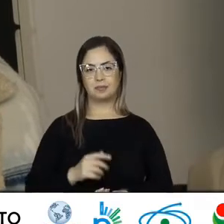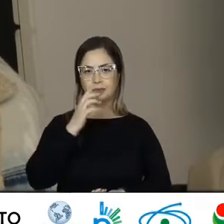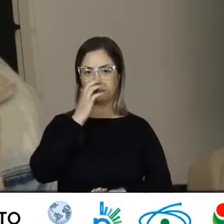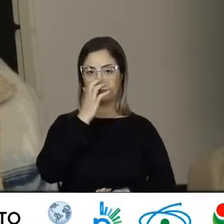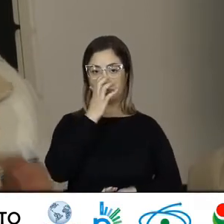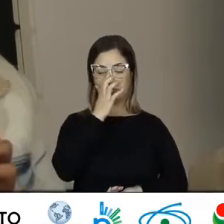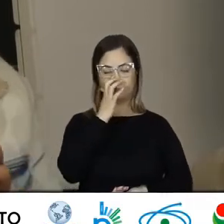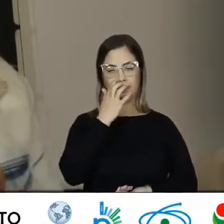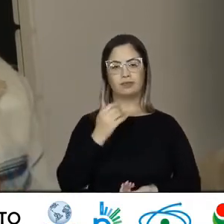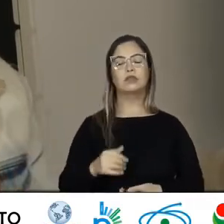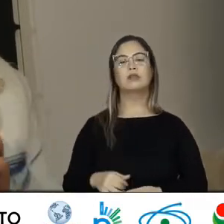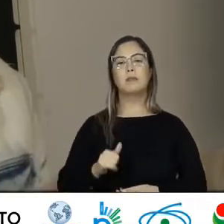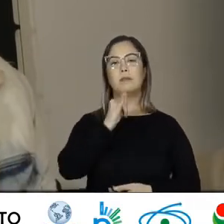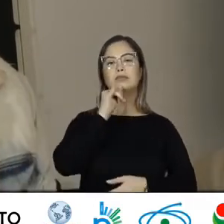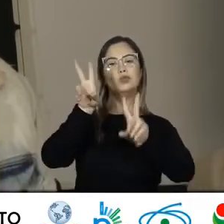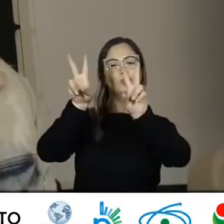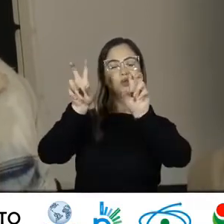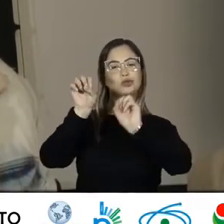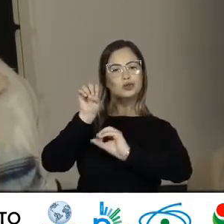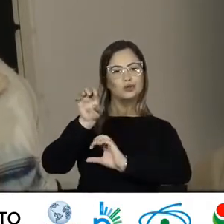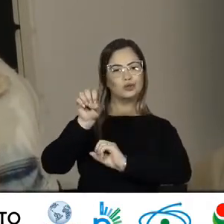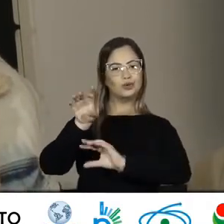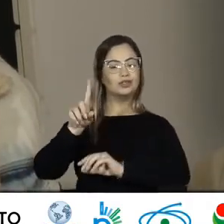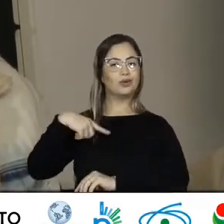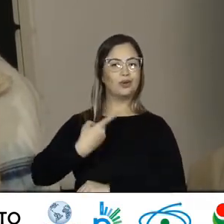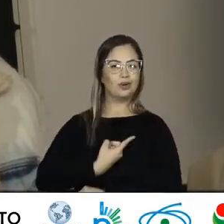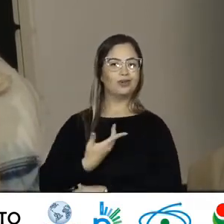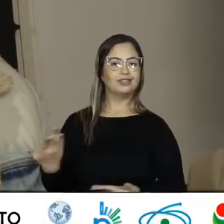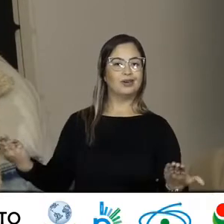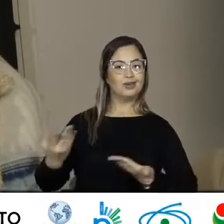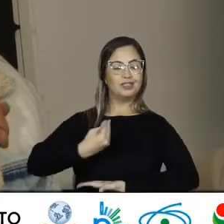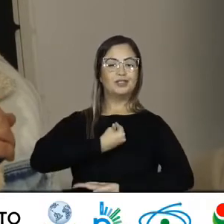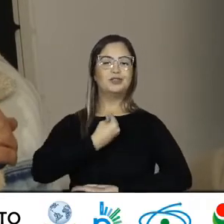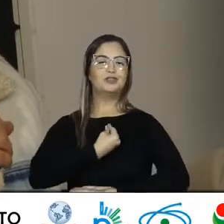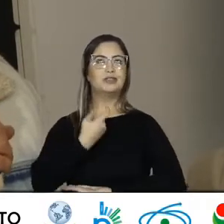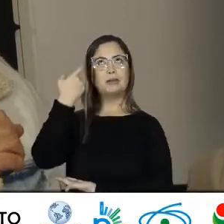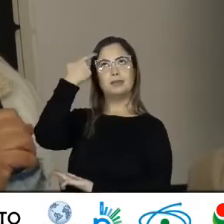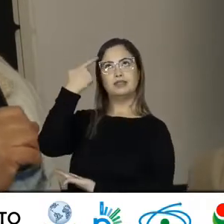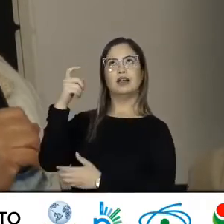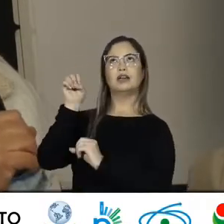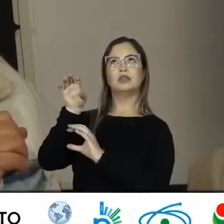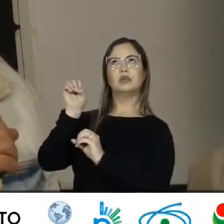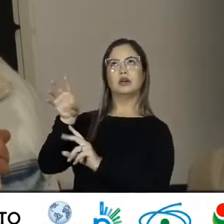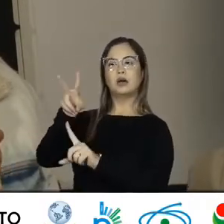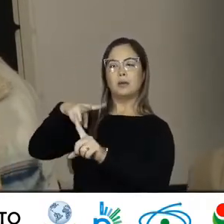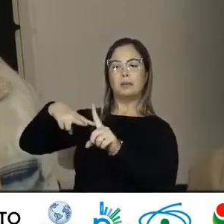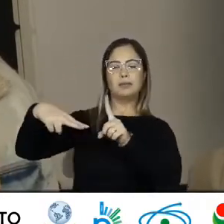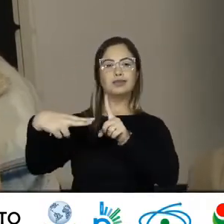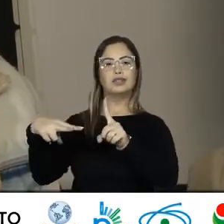Pensar o lugar Da educação No momento Em que nós vivemos E pensar ele A partir das instituições